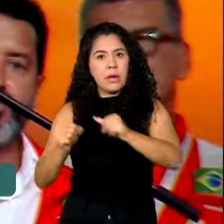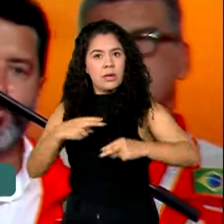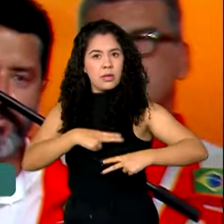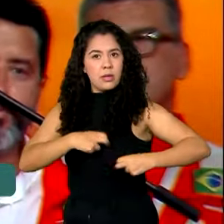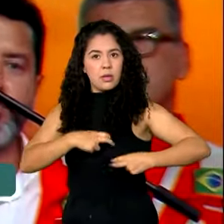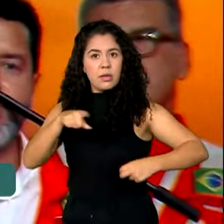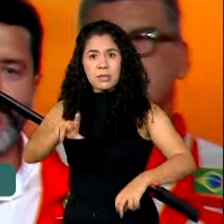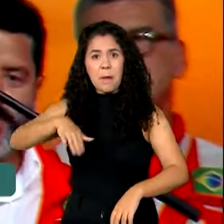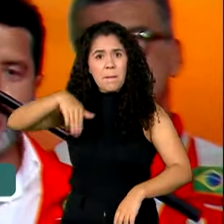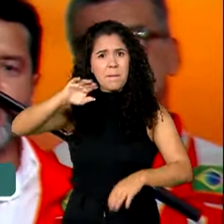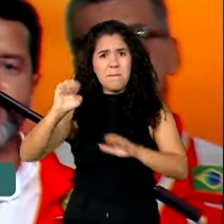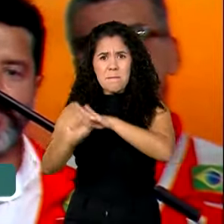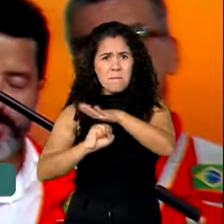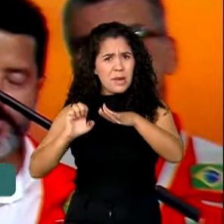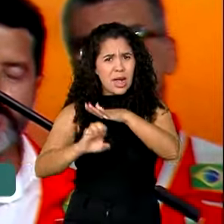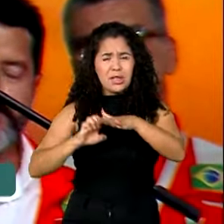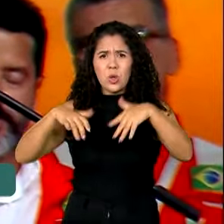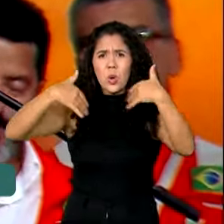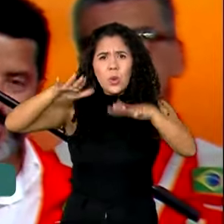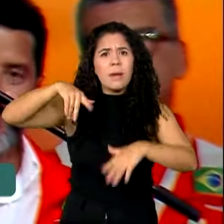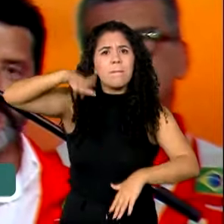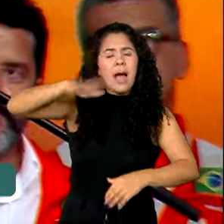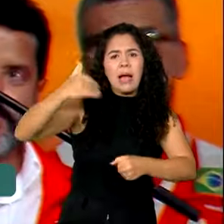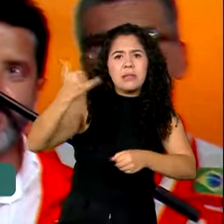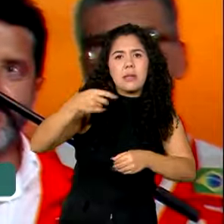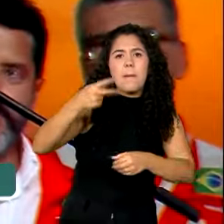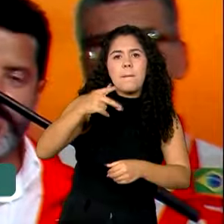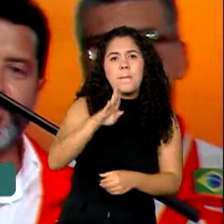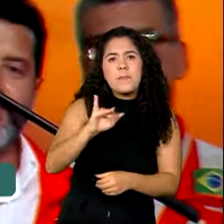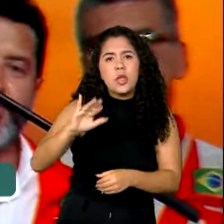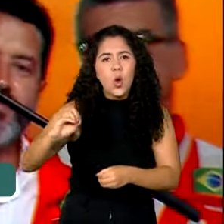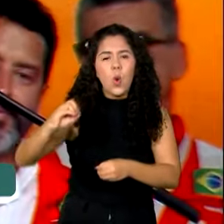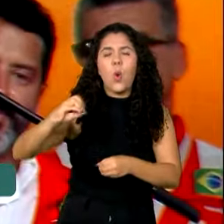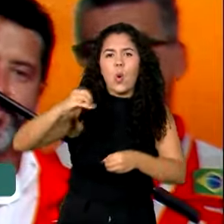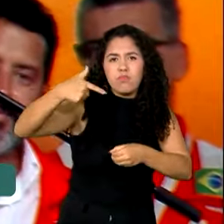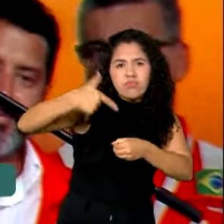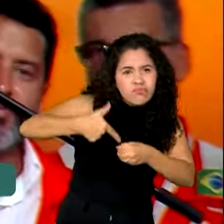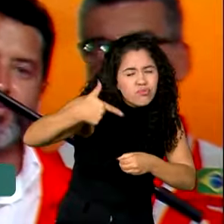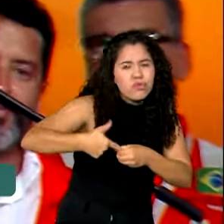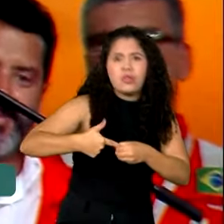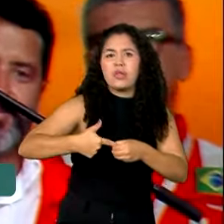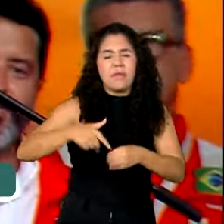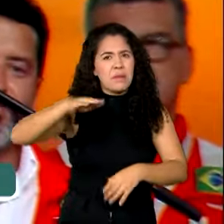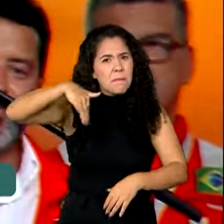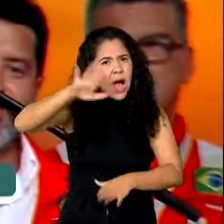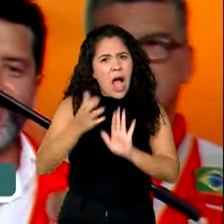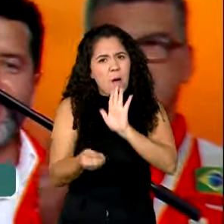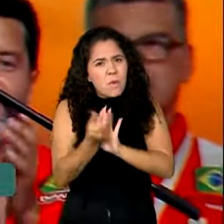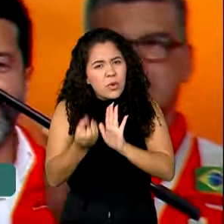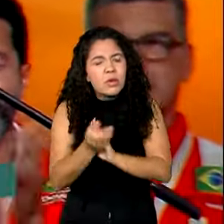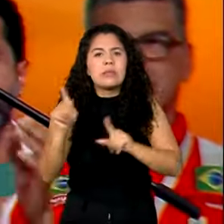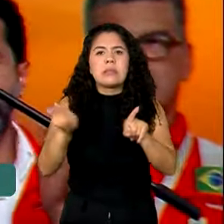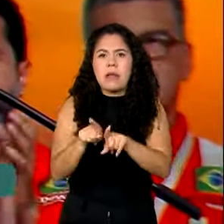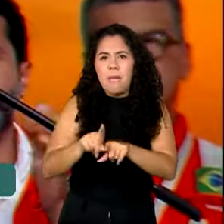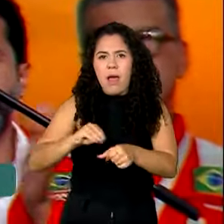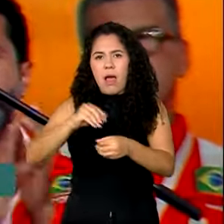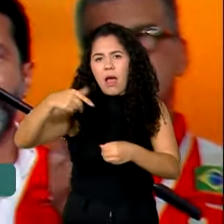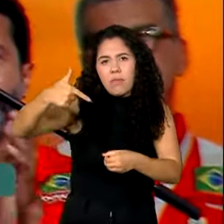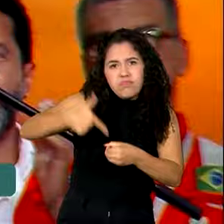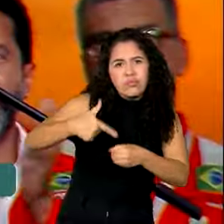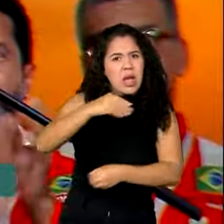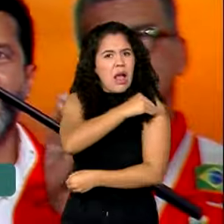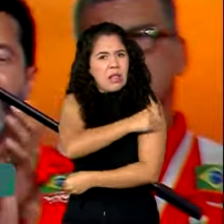empresa produtora de biocombustível neste país, será a maior produtora de etanol deste país,